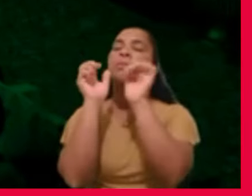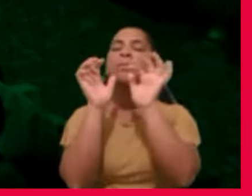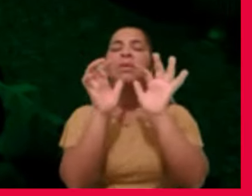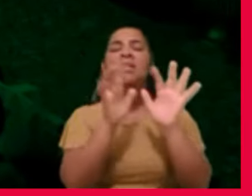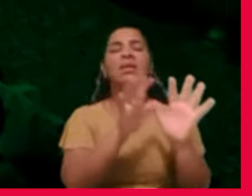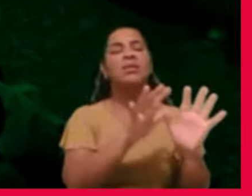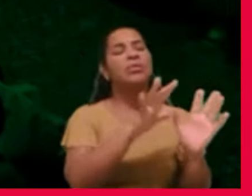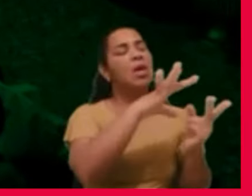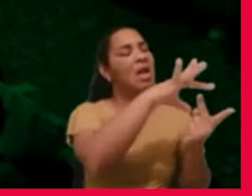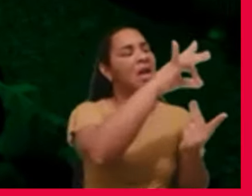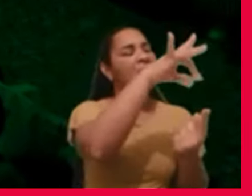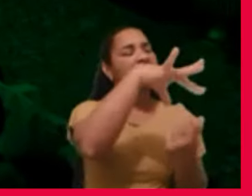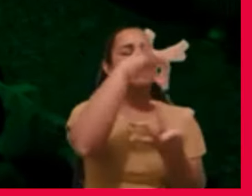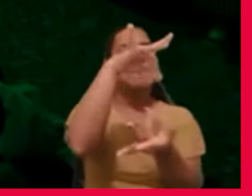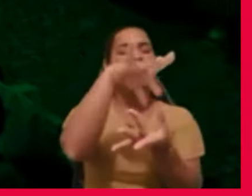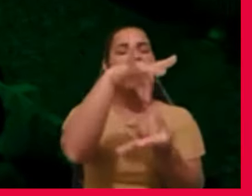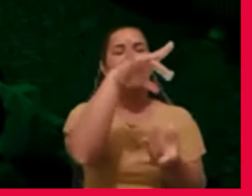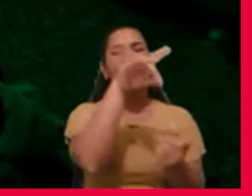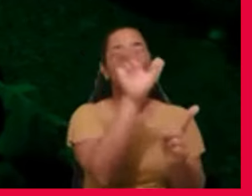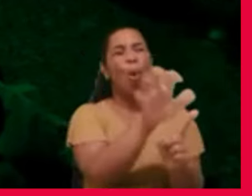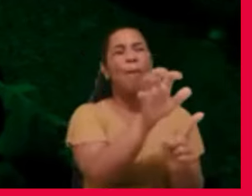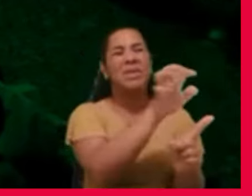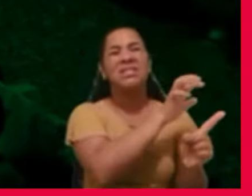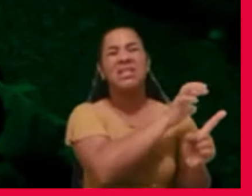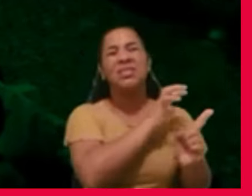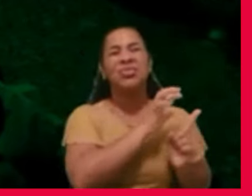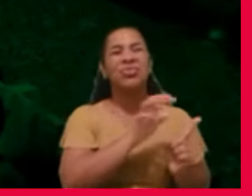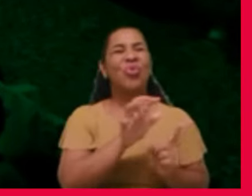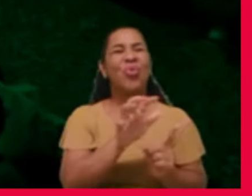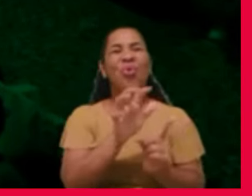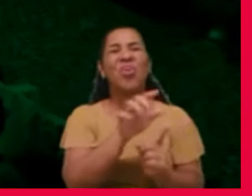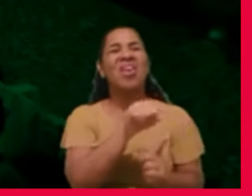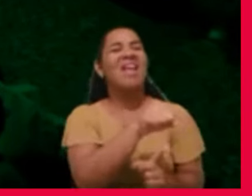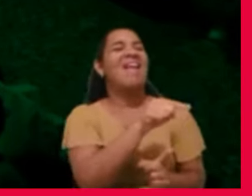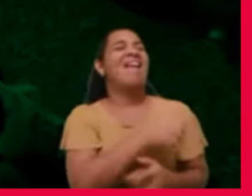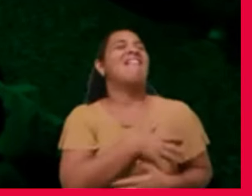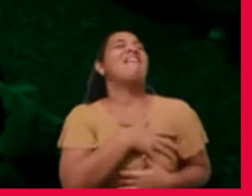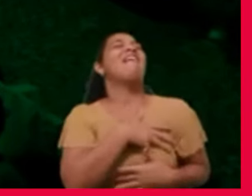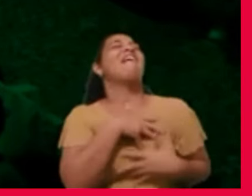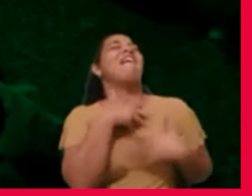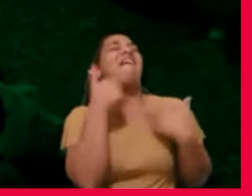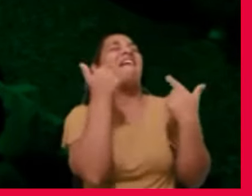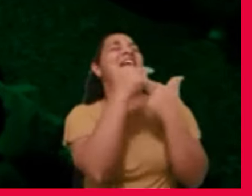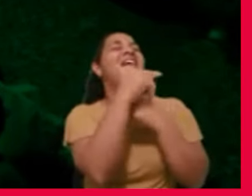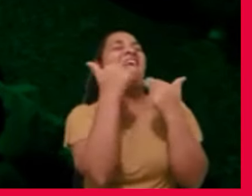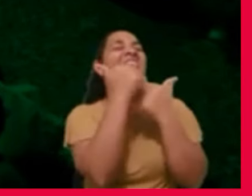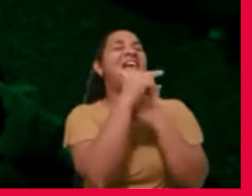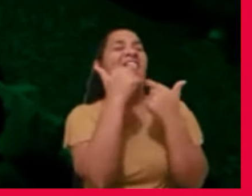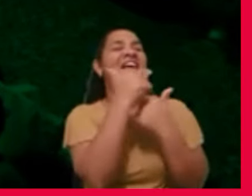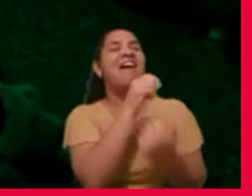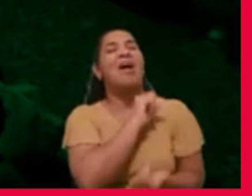que se comprasem na prática do mal.